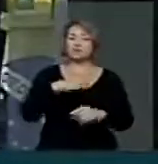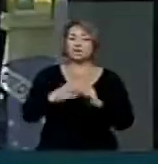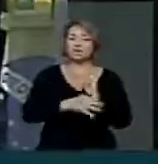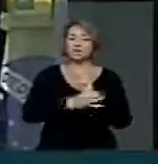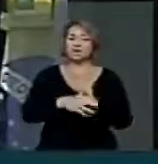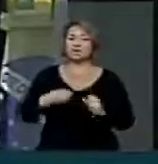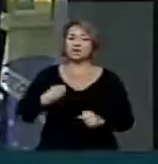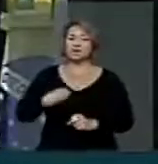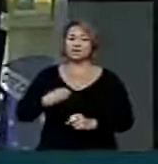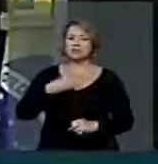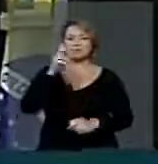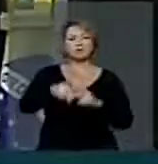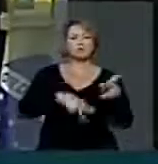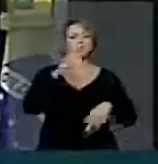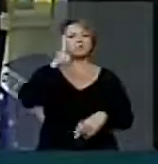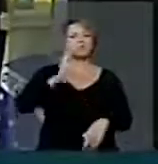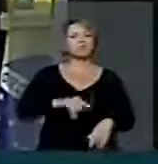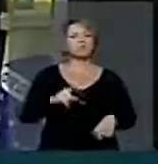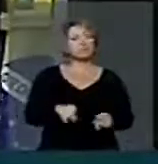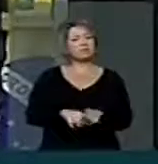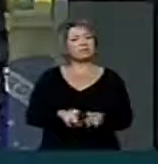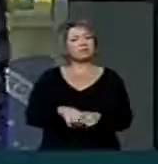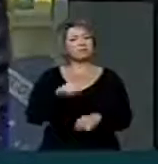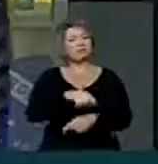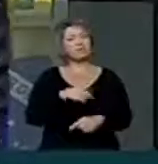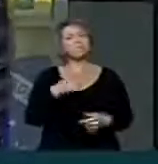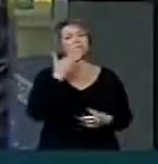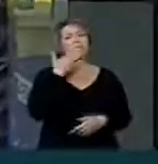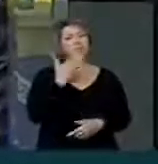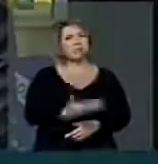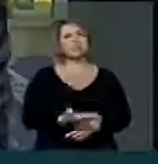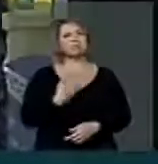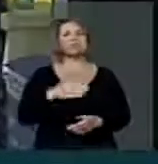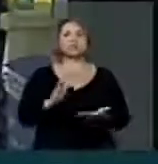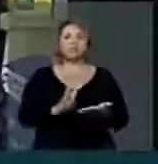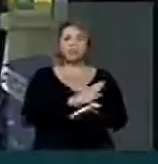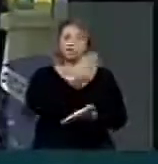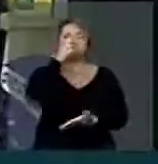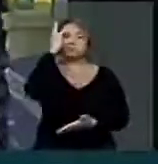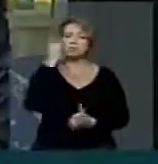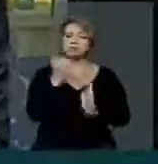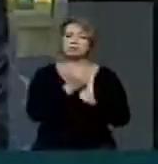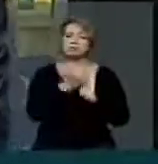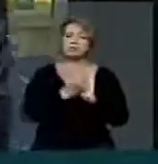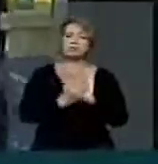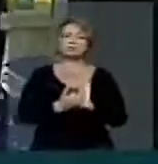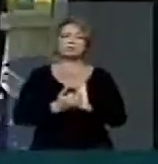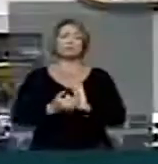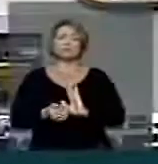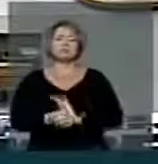garantias para os trabalhadores. São esses que pedem para que seja retirado o seu presidente.